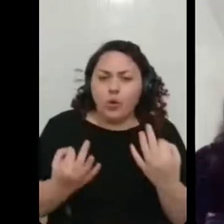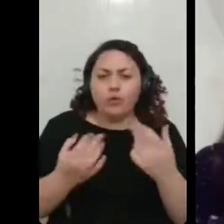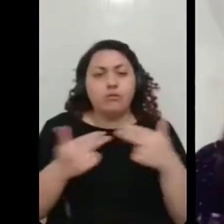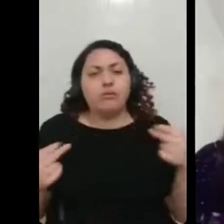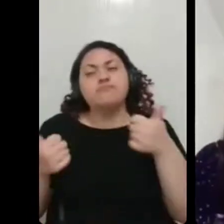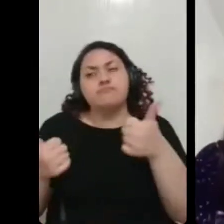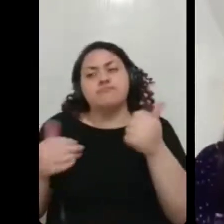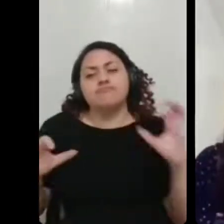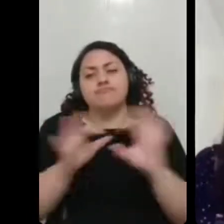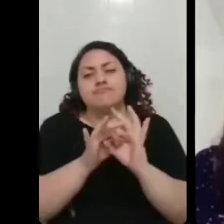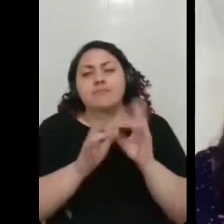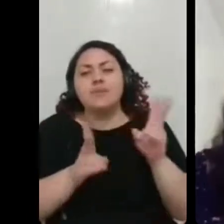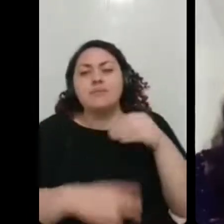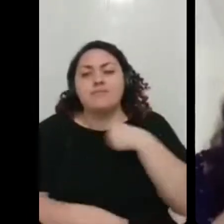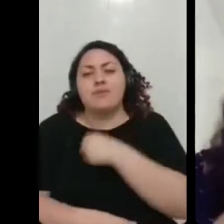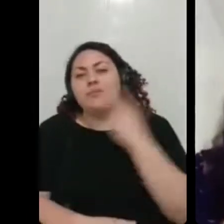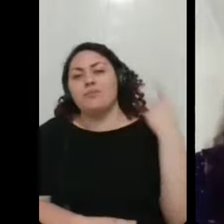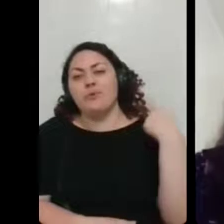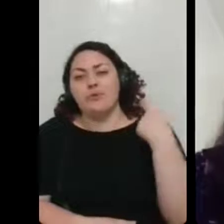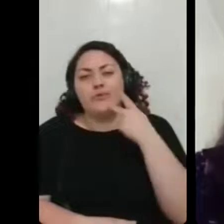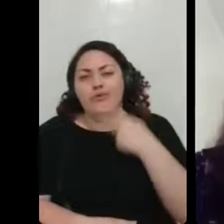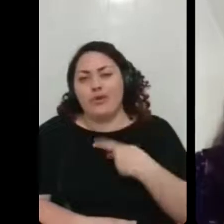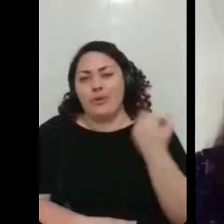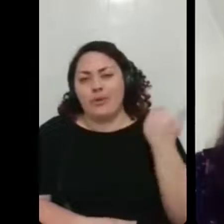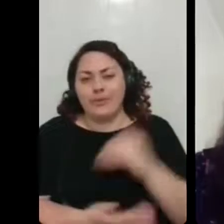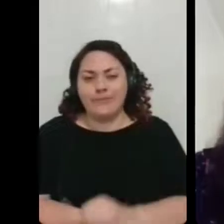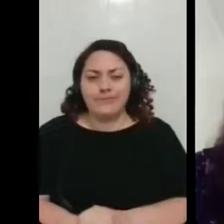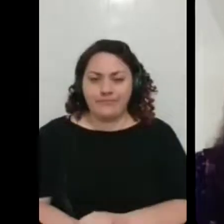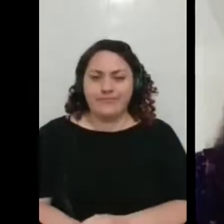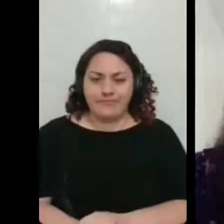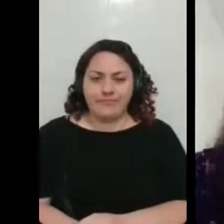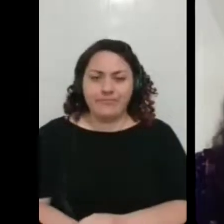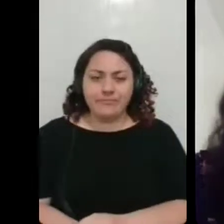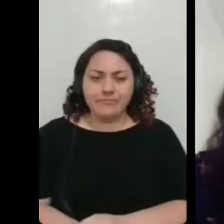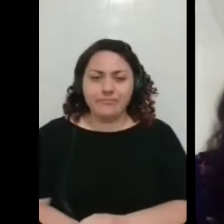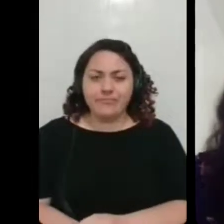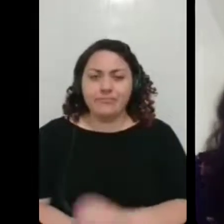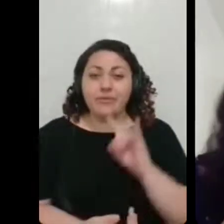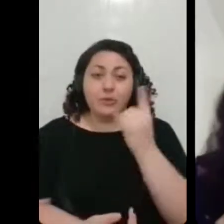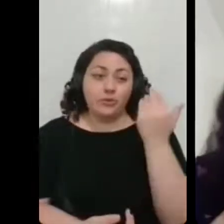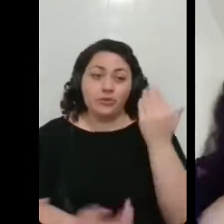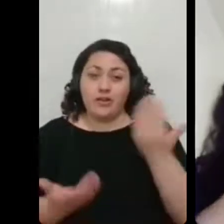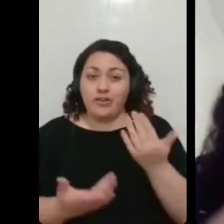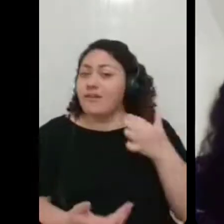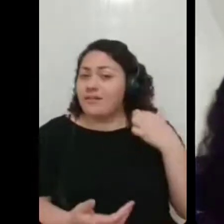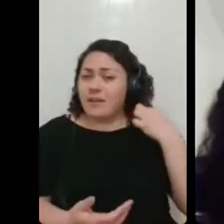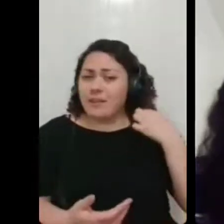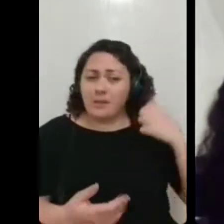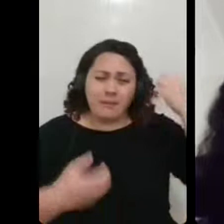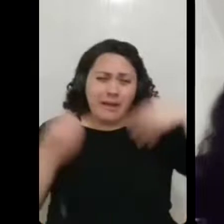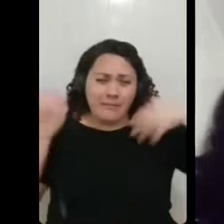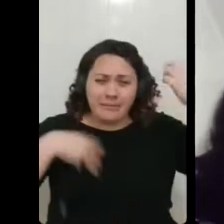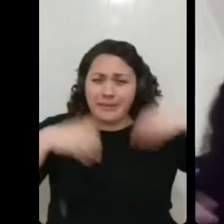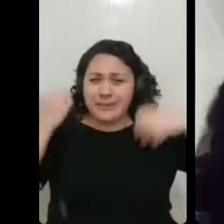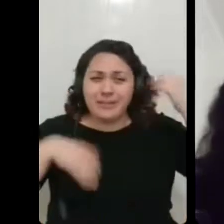fechou com o que a Pneuma falou. Aí, mais por último agora, o meu cabelo começou a cair muito, muito, muito. E aí,